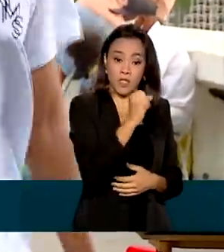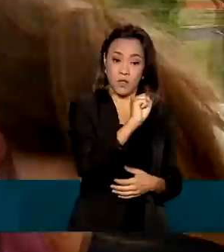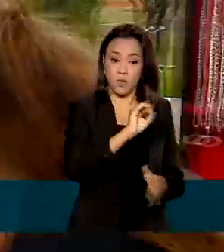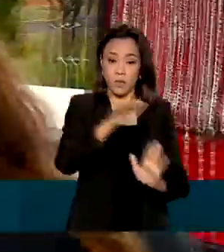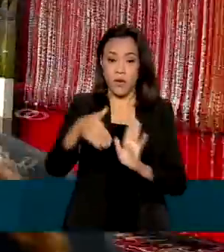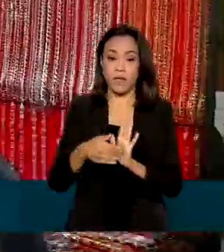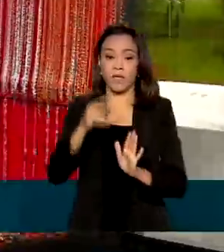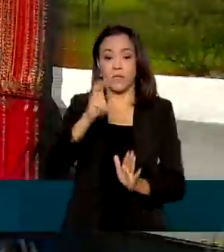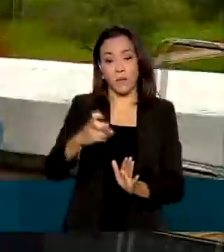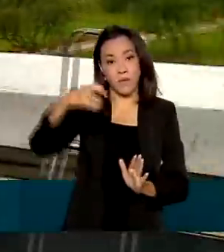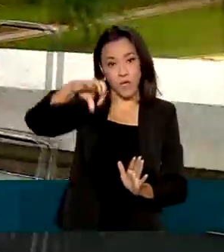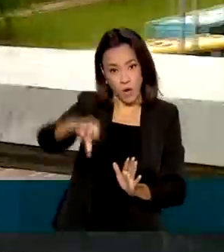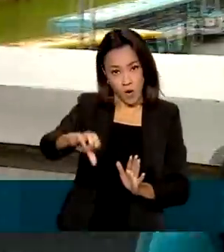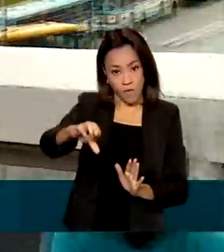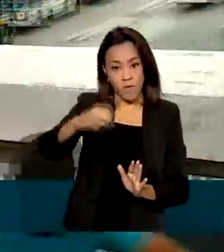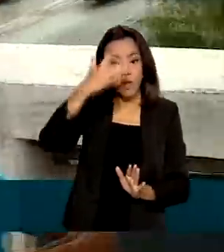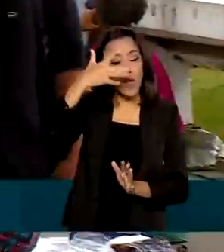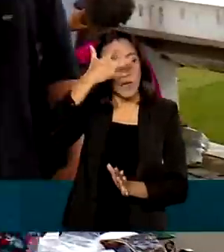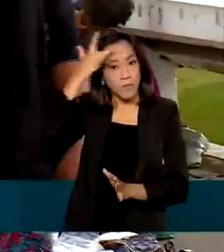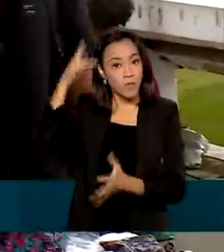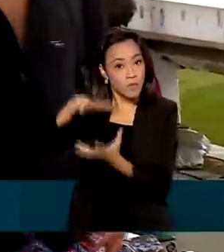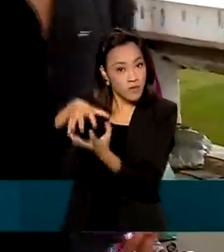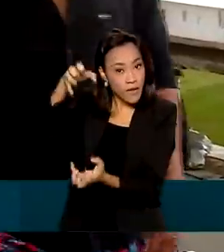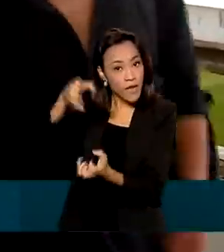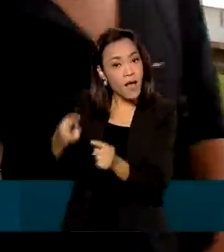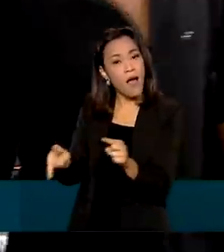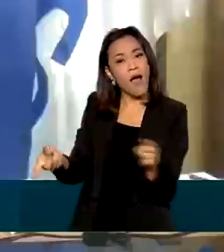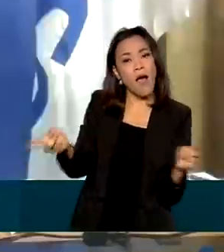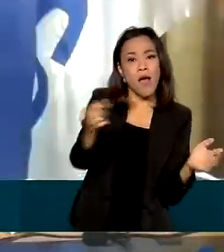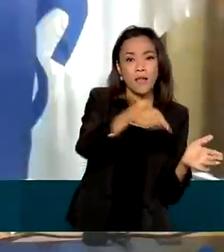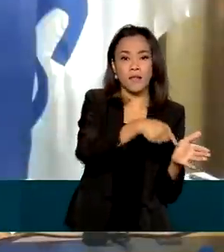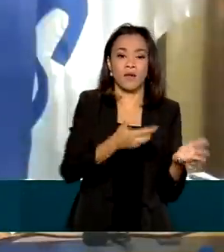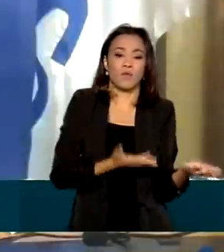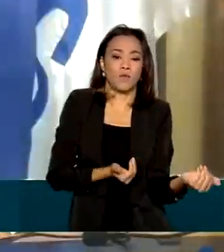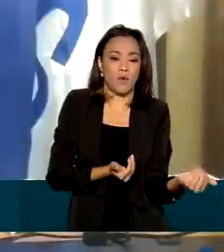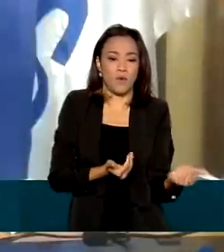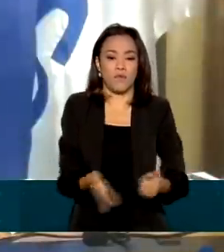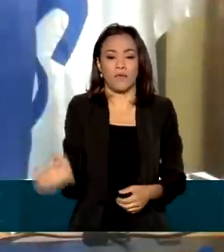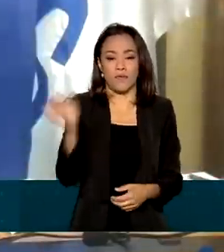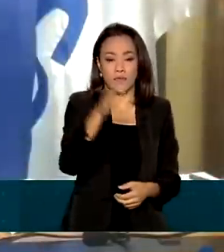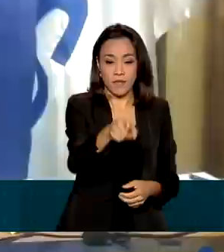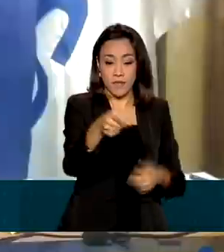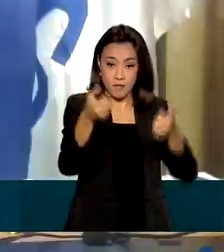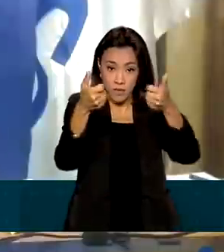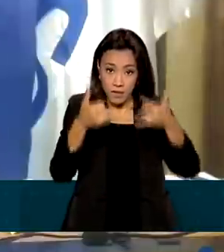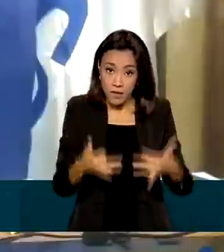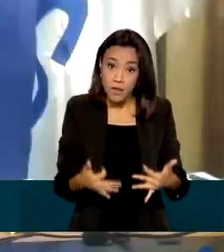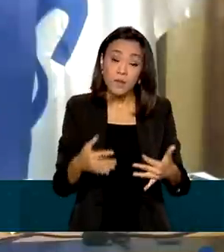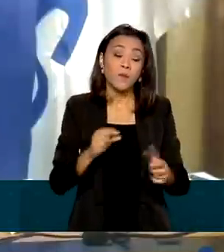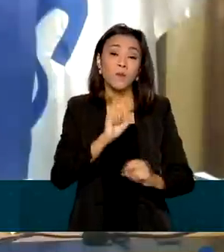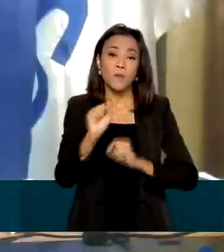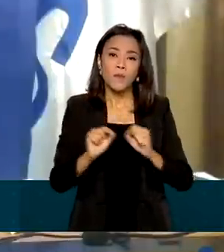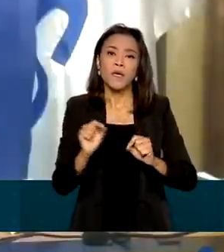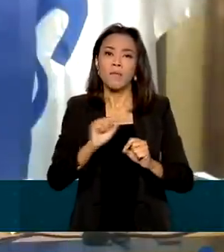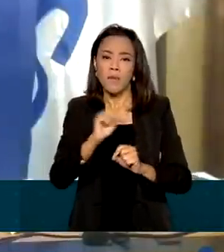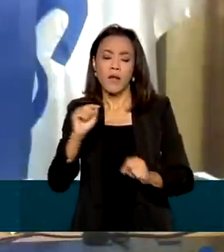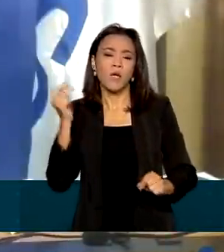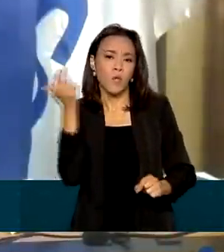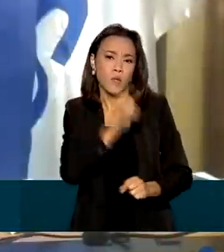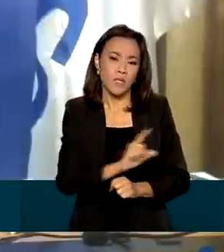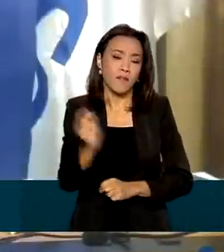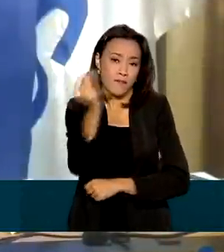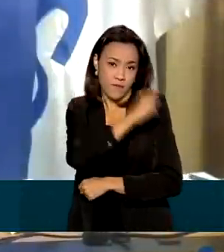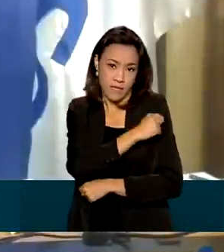anos, começando dos mais velhos para os mais jovens. Para poder promover a vacinação de toda a população